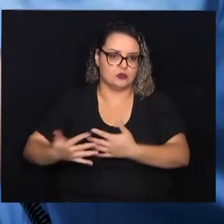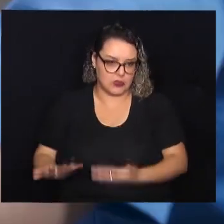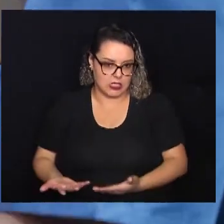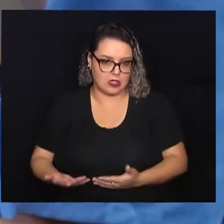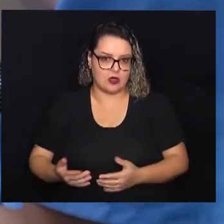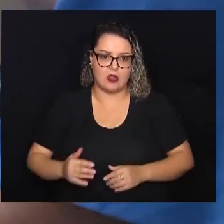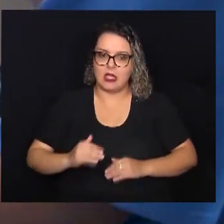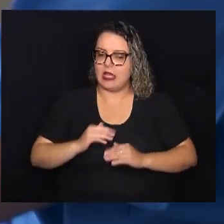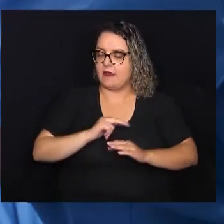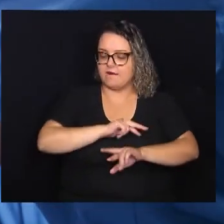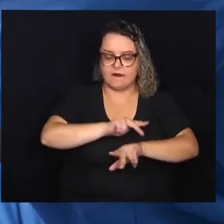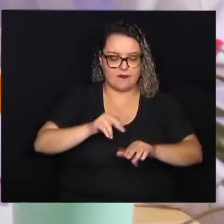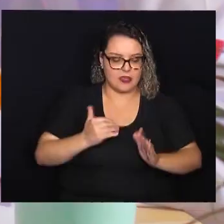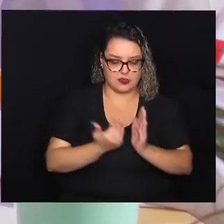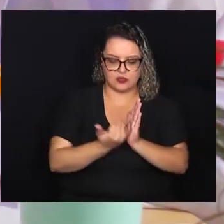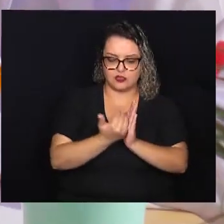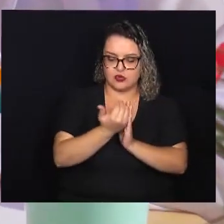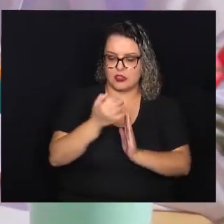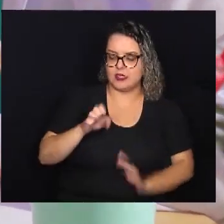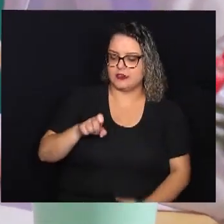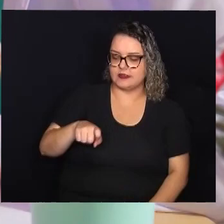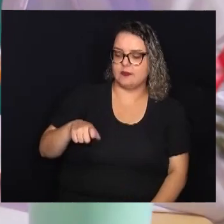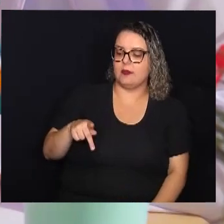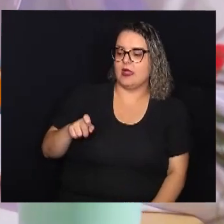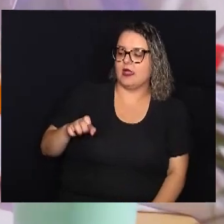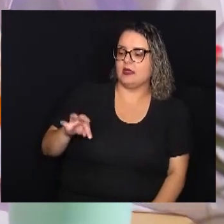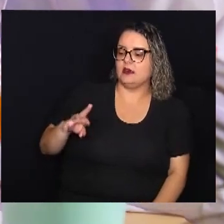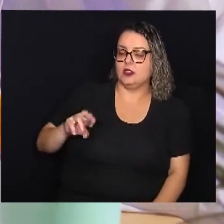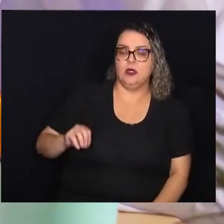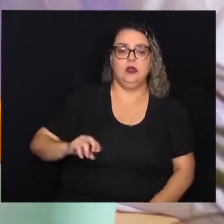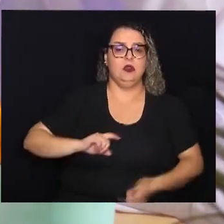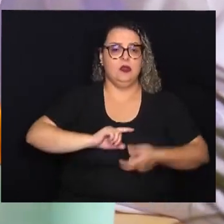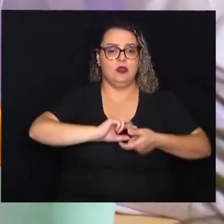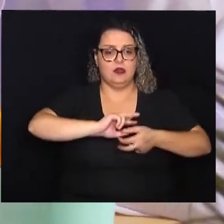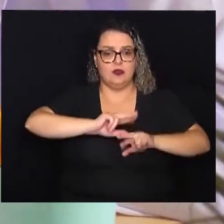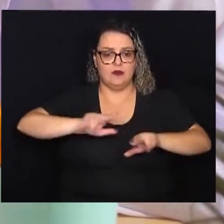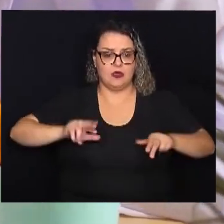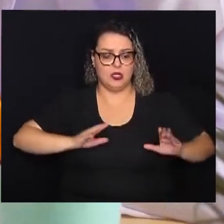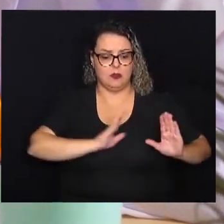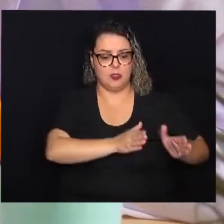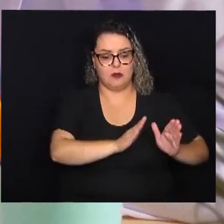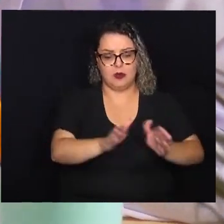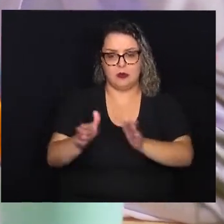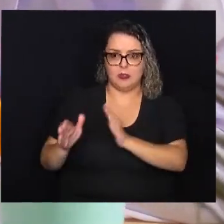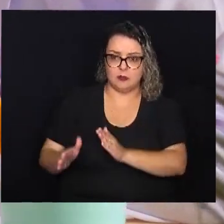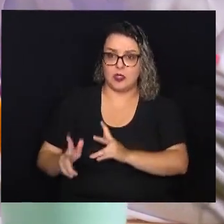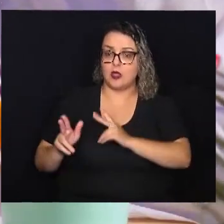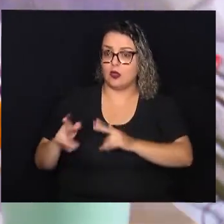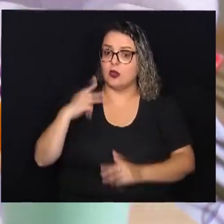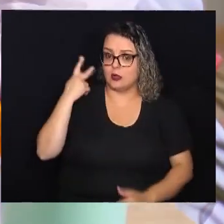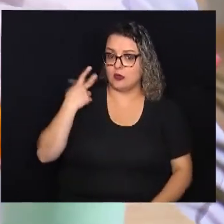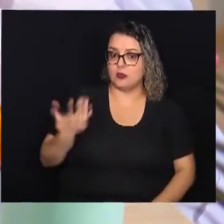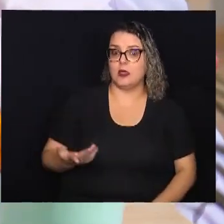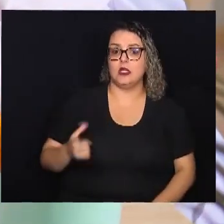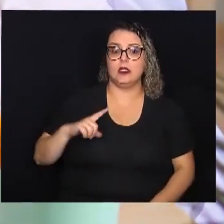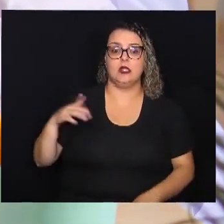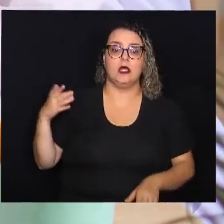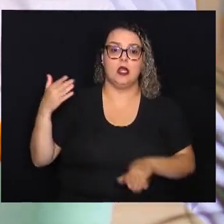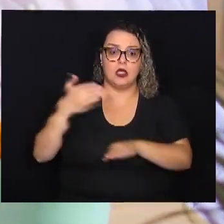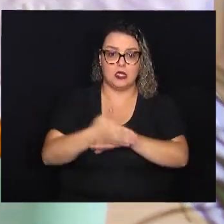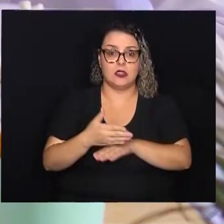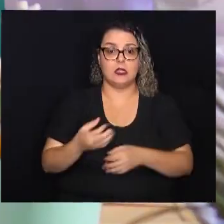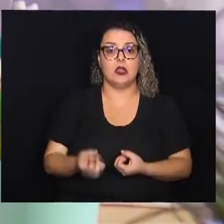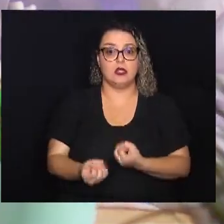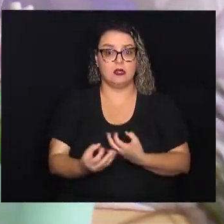podendo ter vários níveis de espectro, englobando vários quadros diferentes. E, de acordo com o vereador, ter